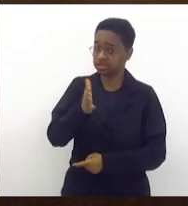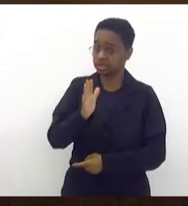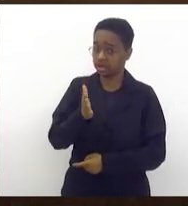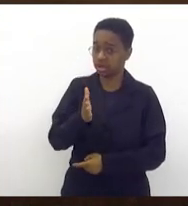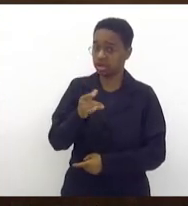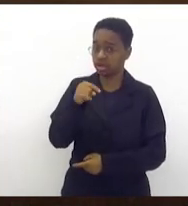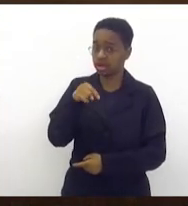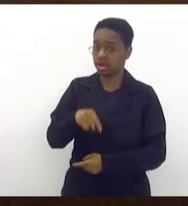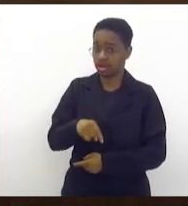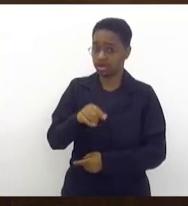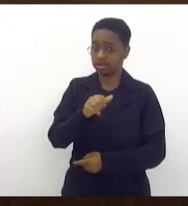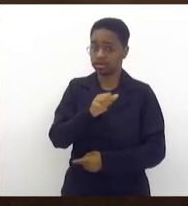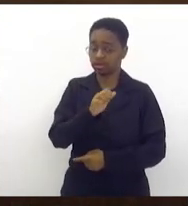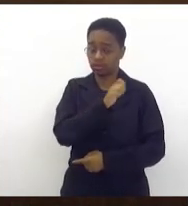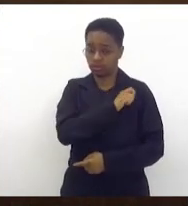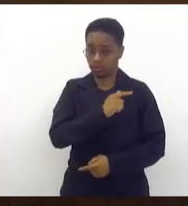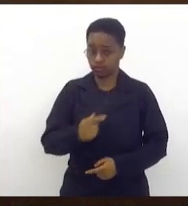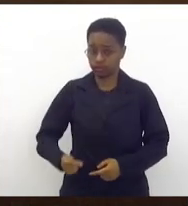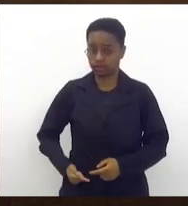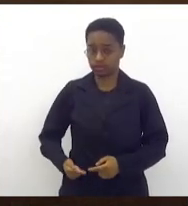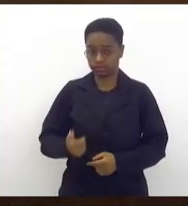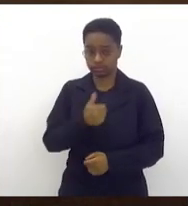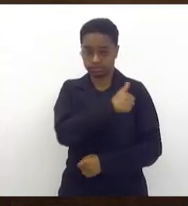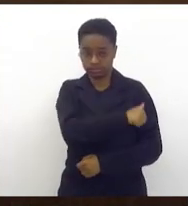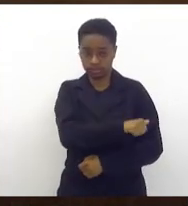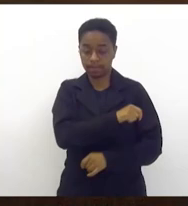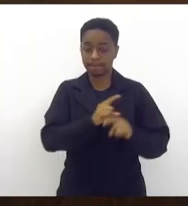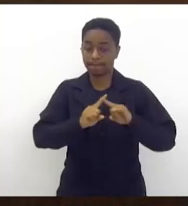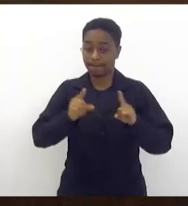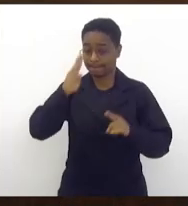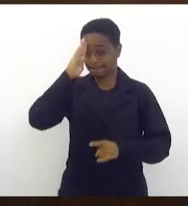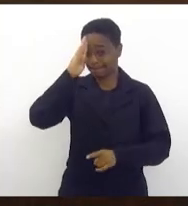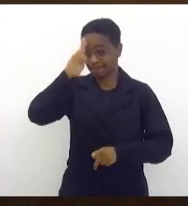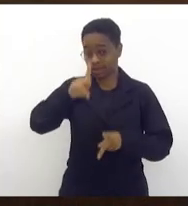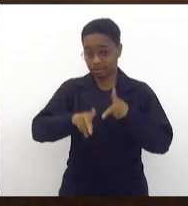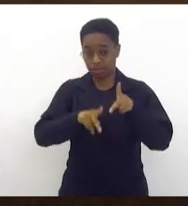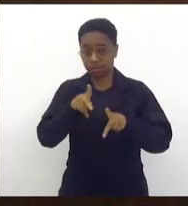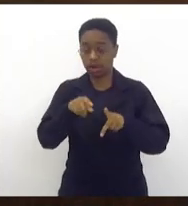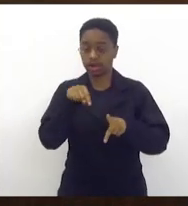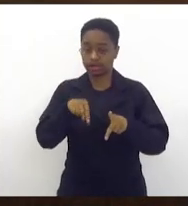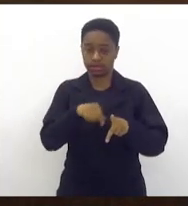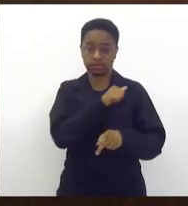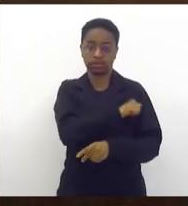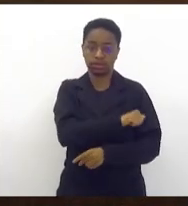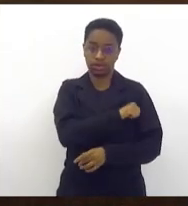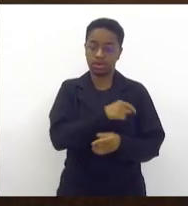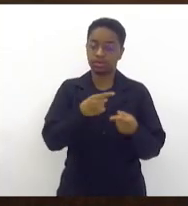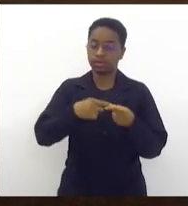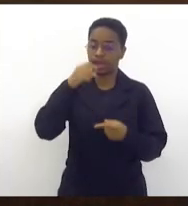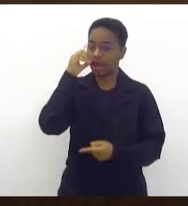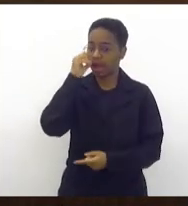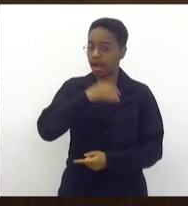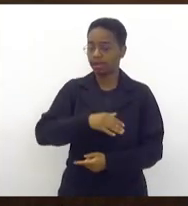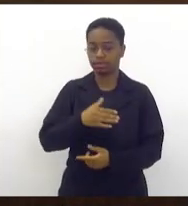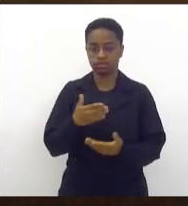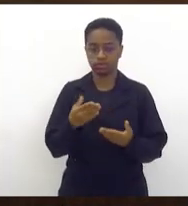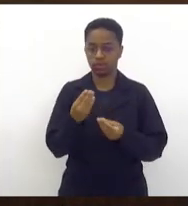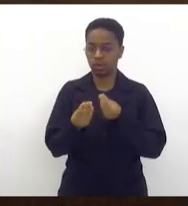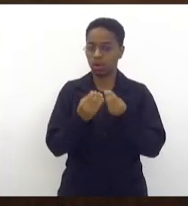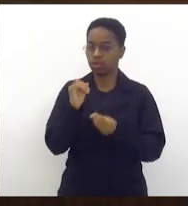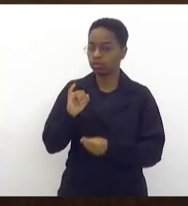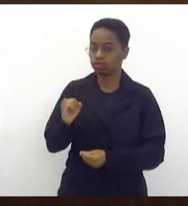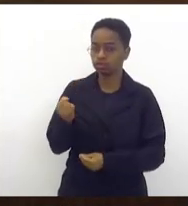do governo do Estado do Rio de Janeiro, é um absurdo os juros